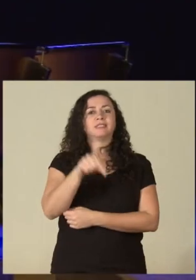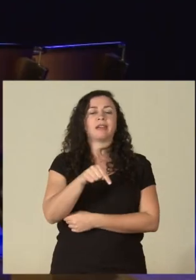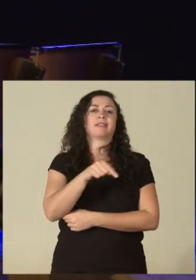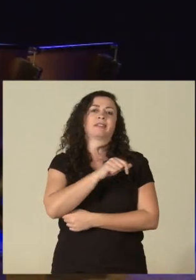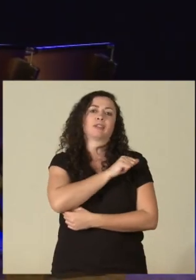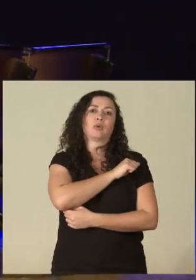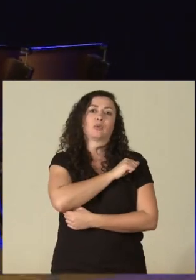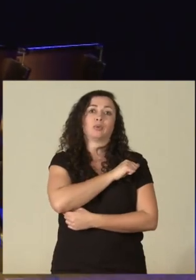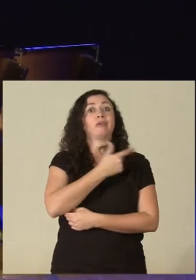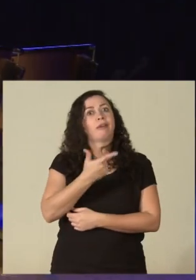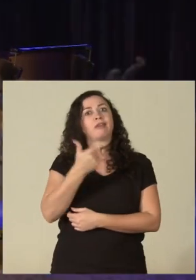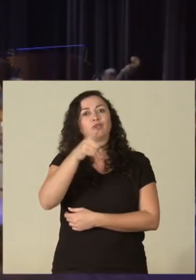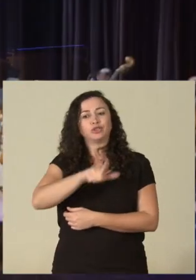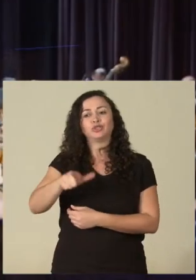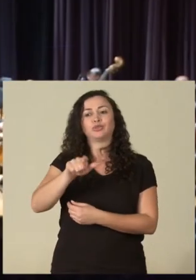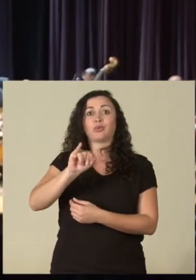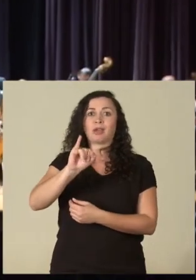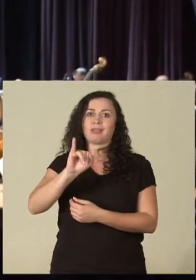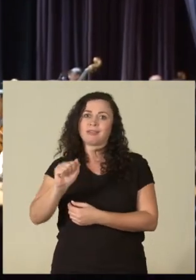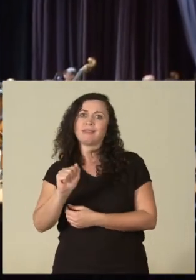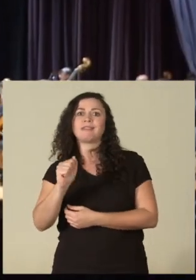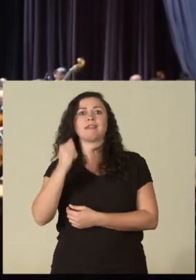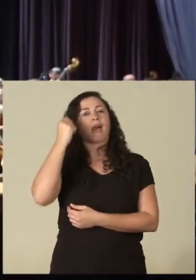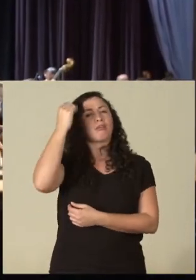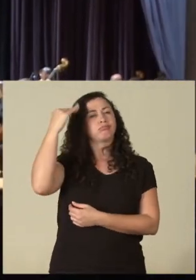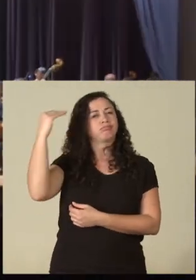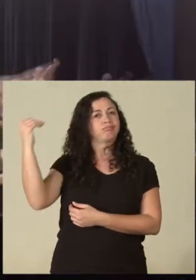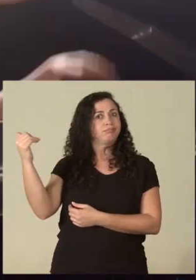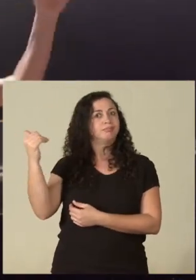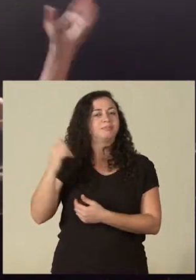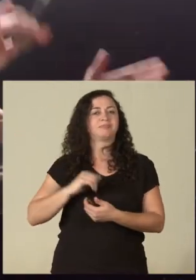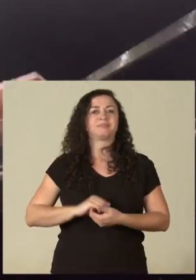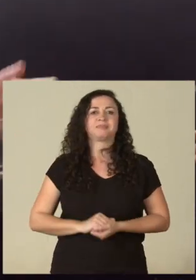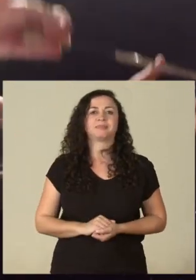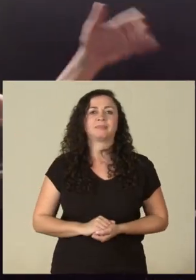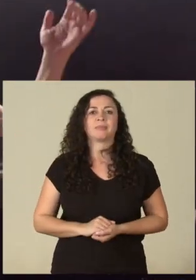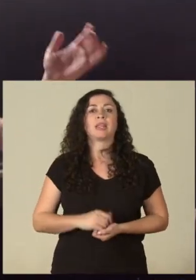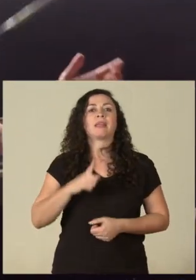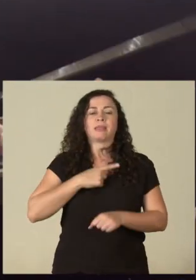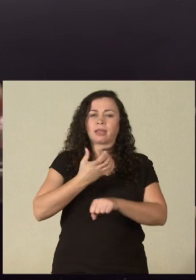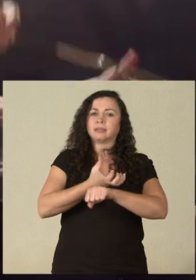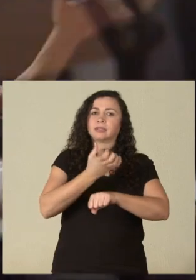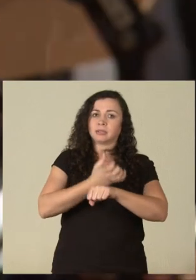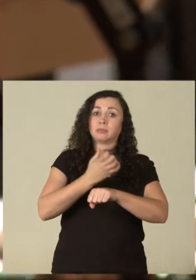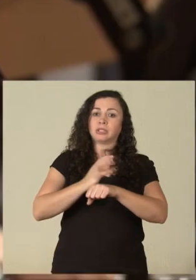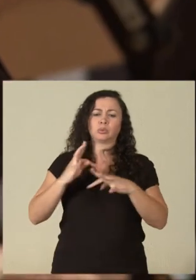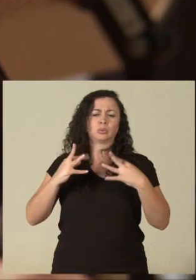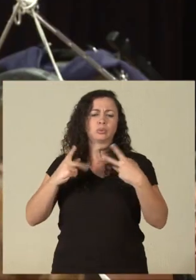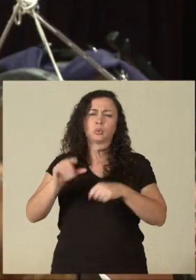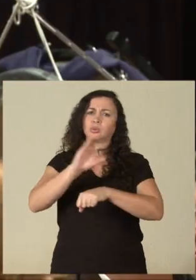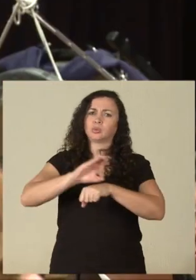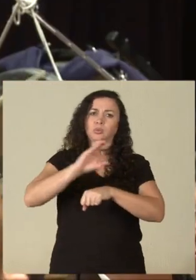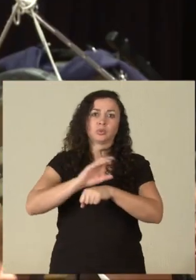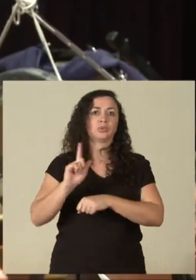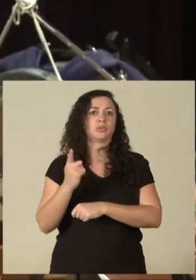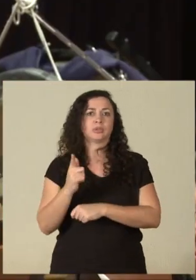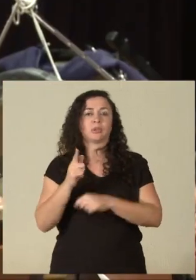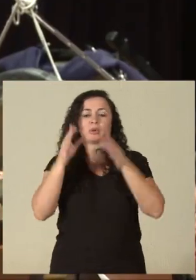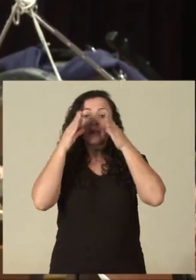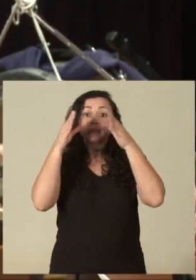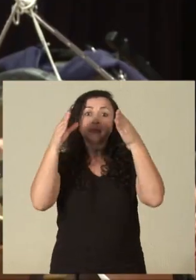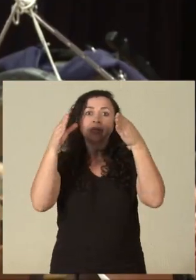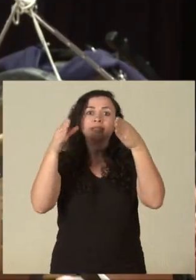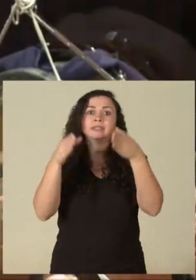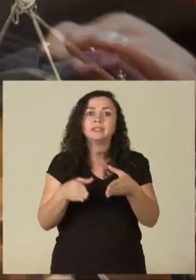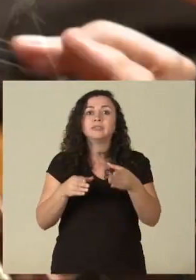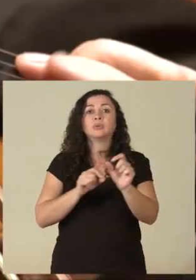manter o nome do Instituto de Artes como protagonista. Nós temos disciplinas nesses cursos todos de graduação que são específicas para